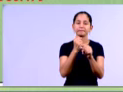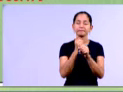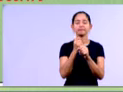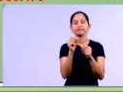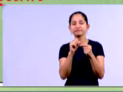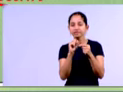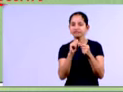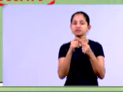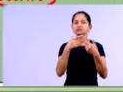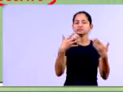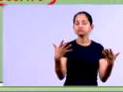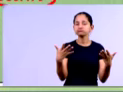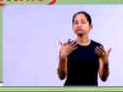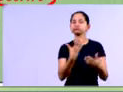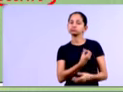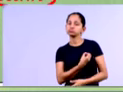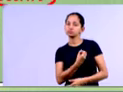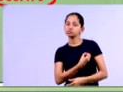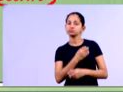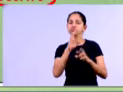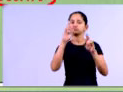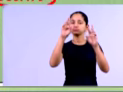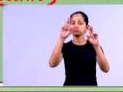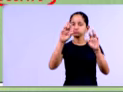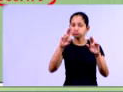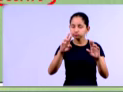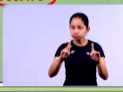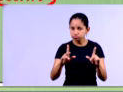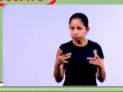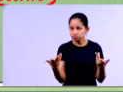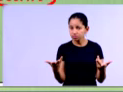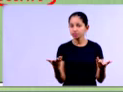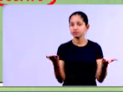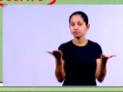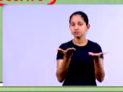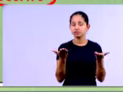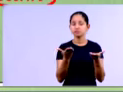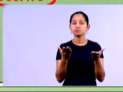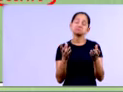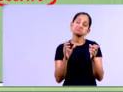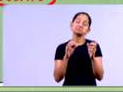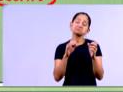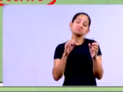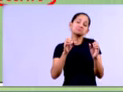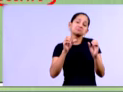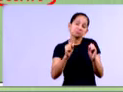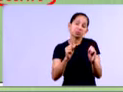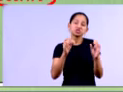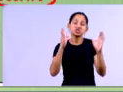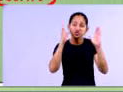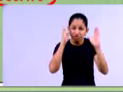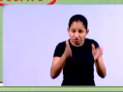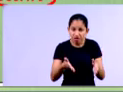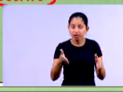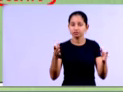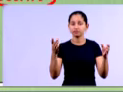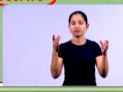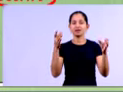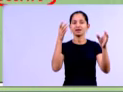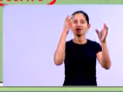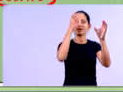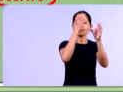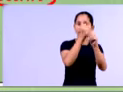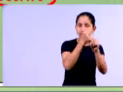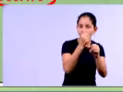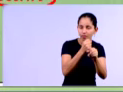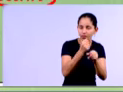né, vai dar aí 1,960,479. Então, de posse desses números já calculados, né, a partir das equações